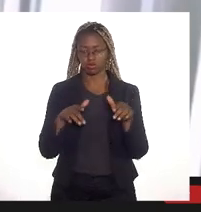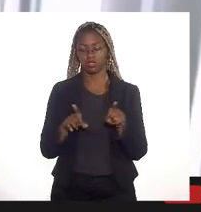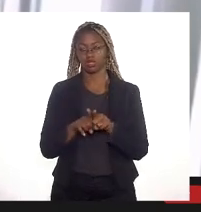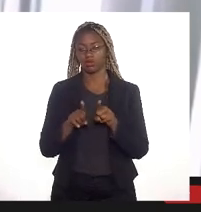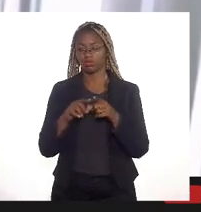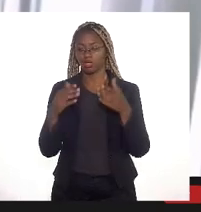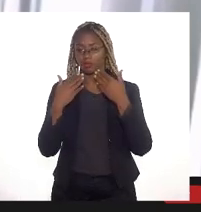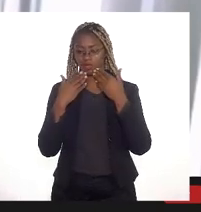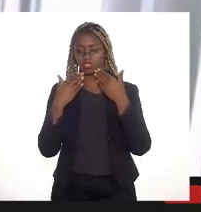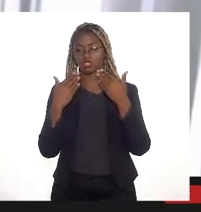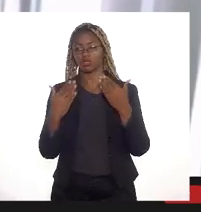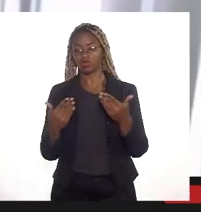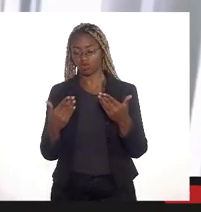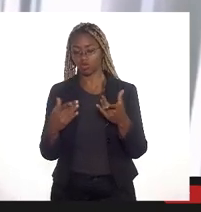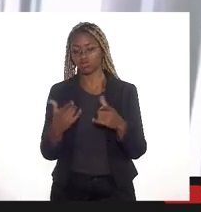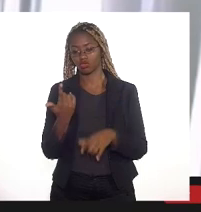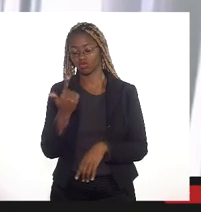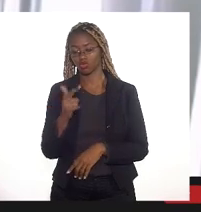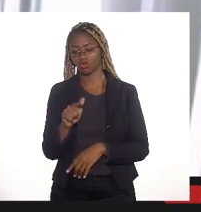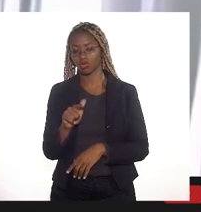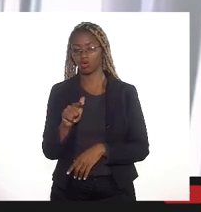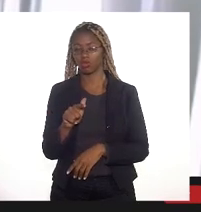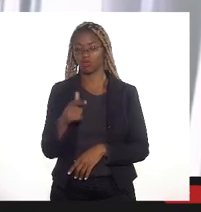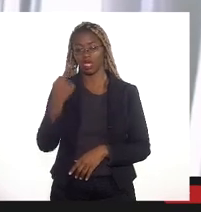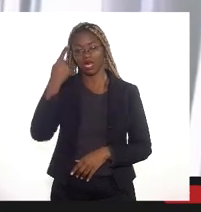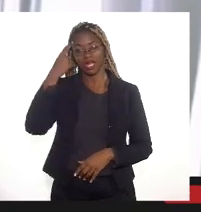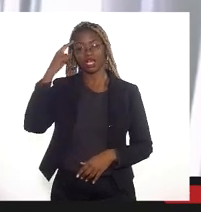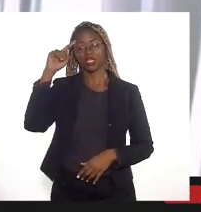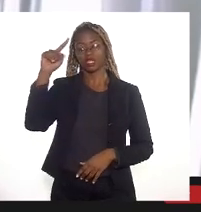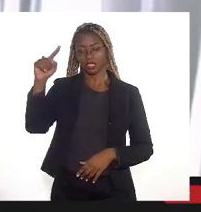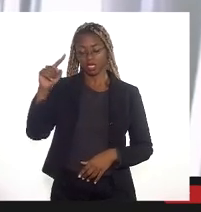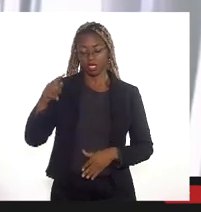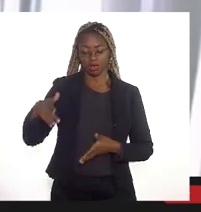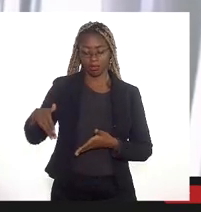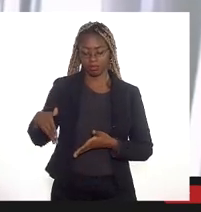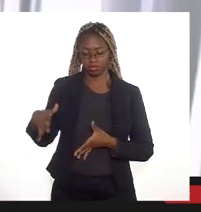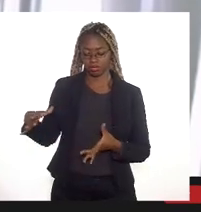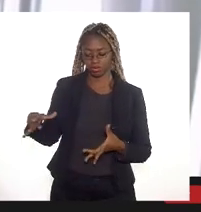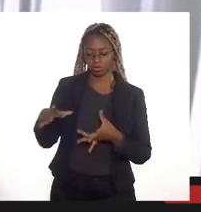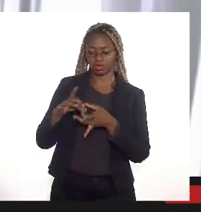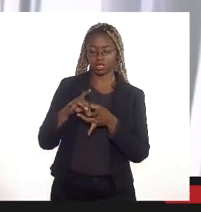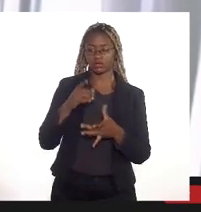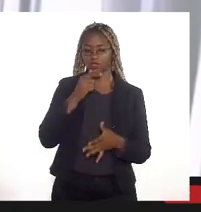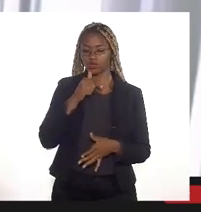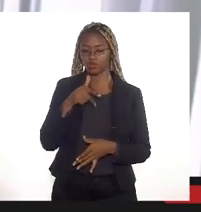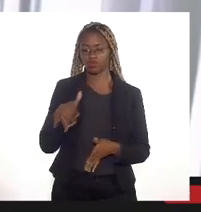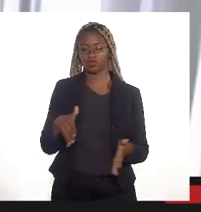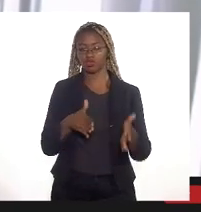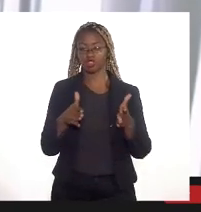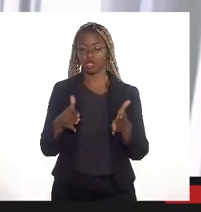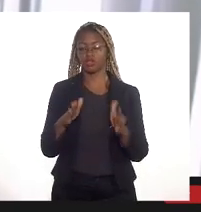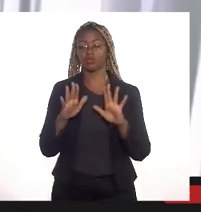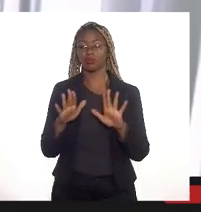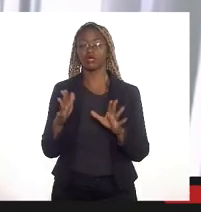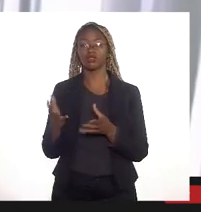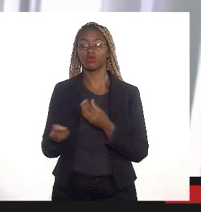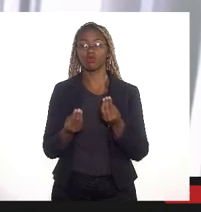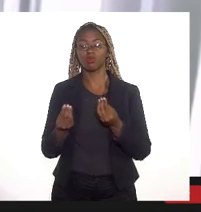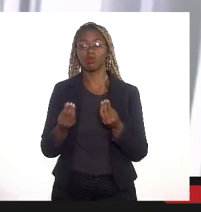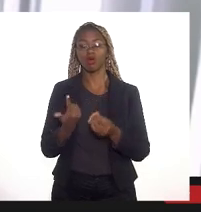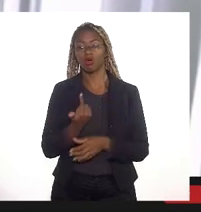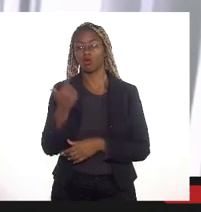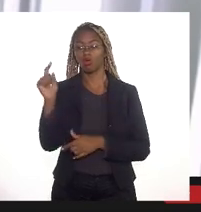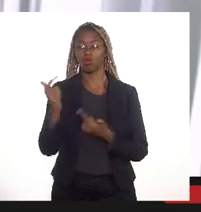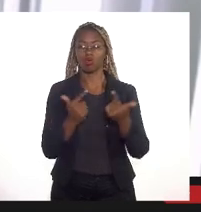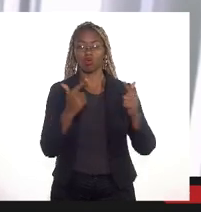sua segunda intervenção apresentou a ideia do canal eu queria saber qual é a verdade quais são as outras medidas